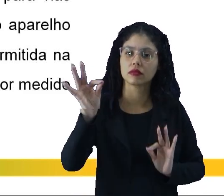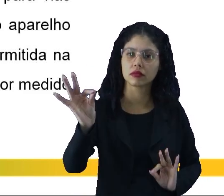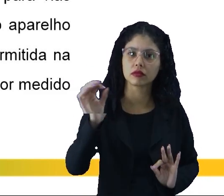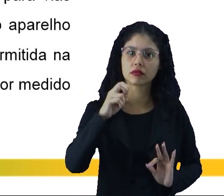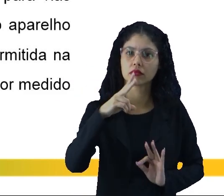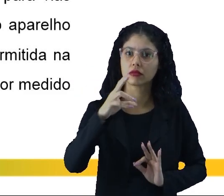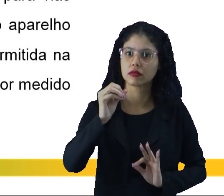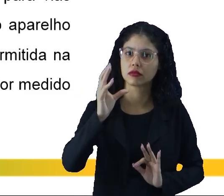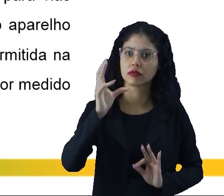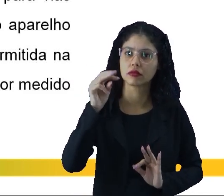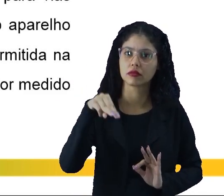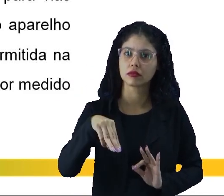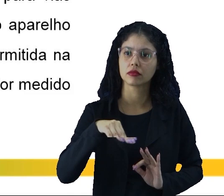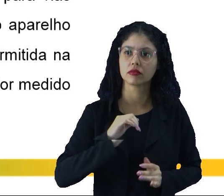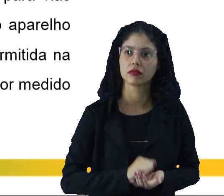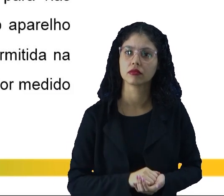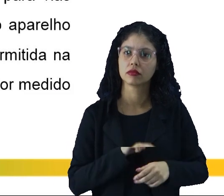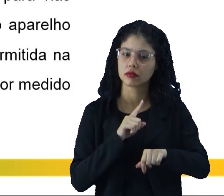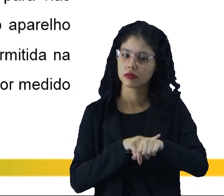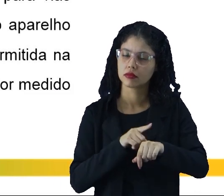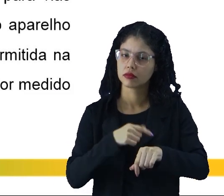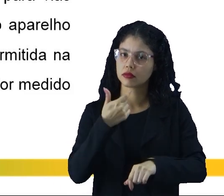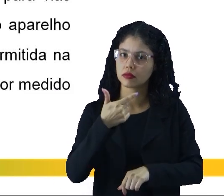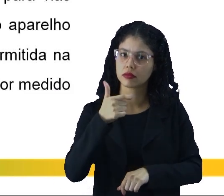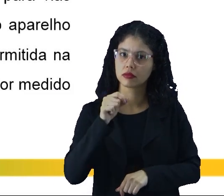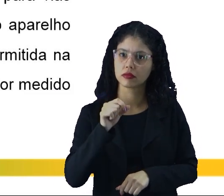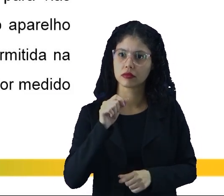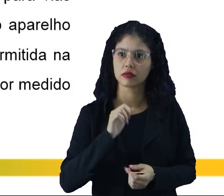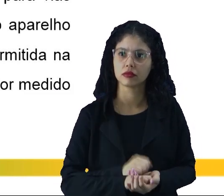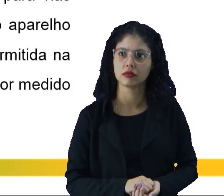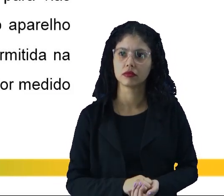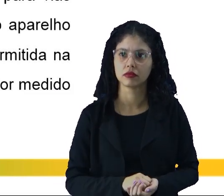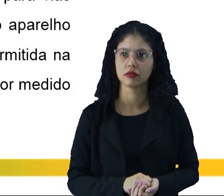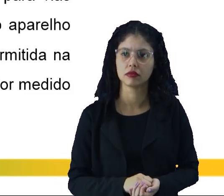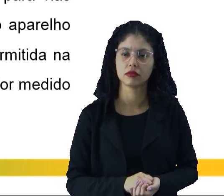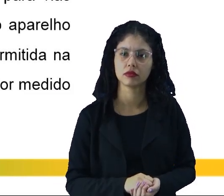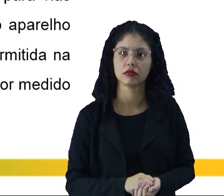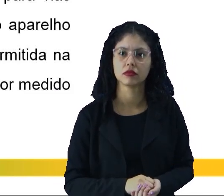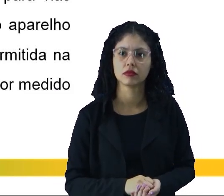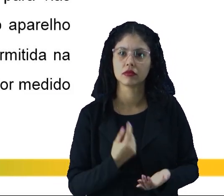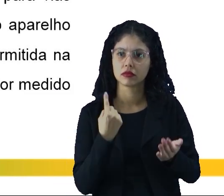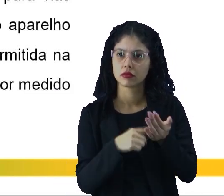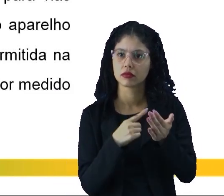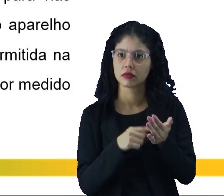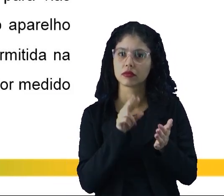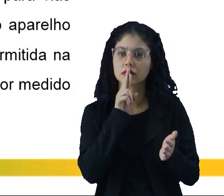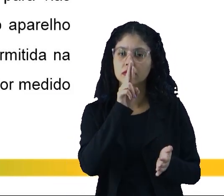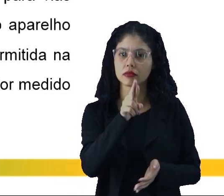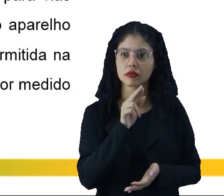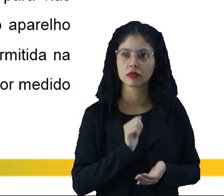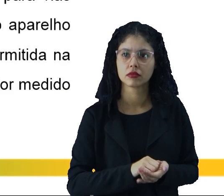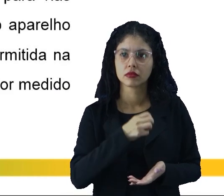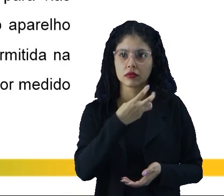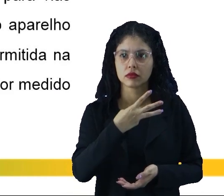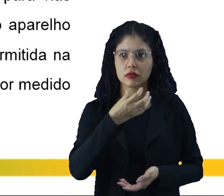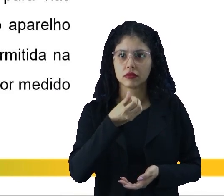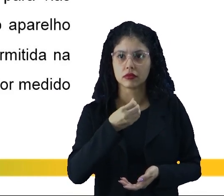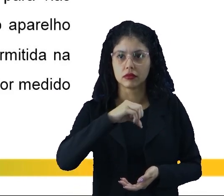50 centímetros e o tempo de 20 milissegundos. de acordo com a resolução número